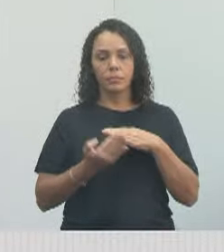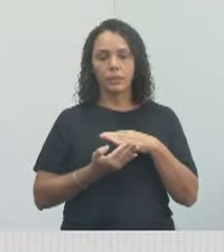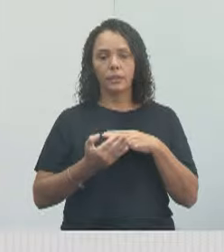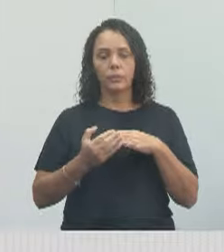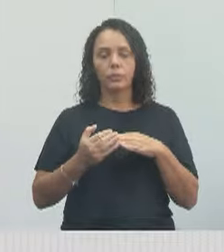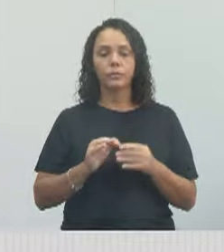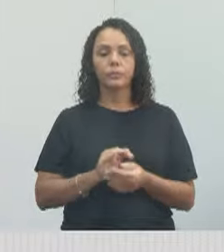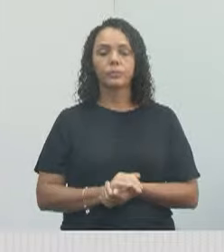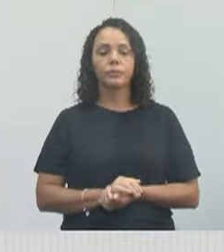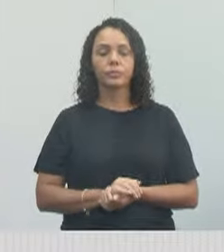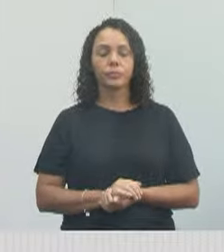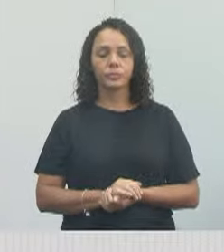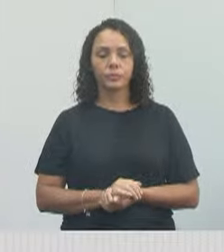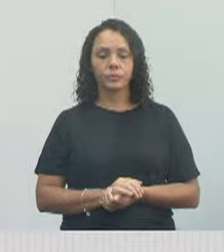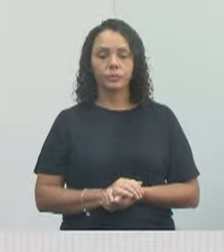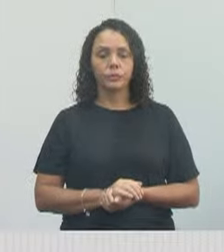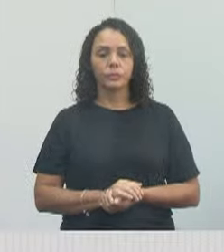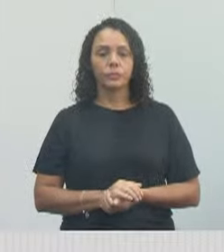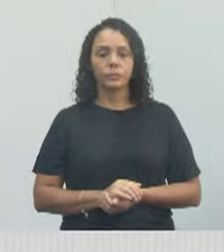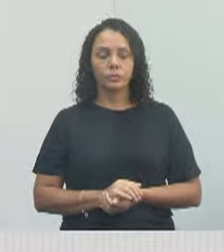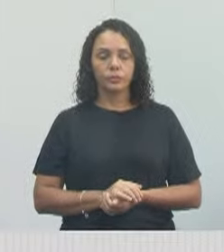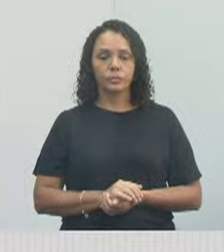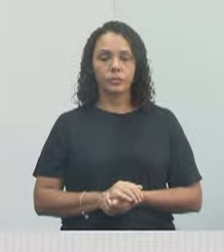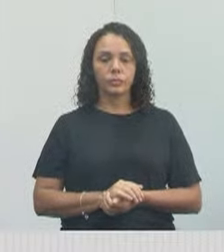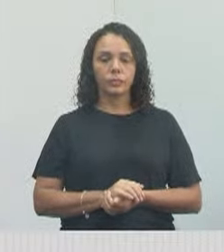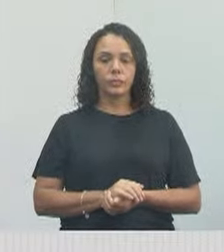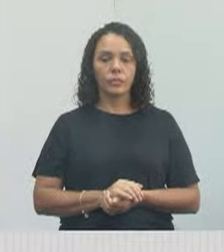do Nova Esperança.